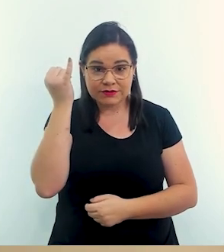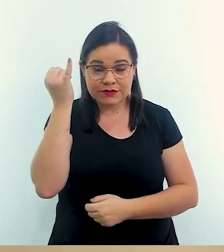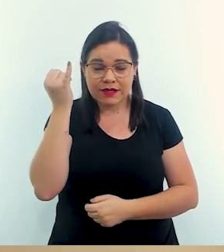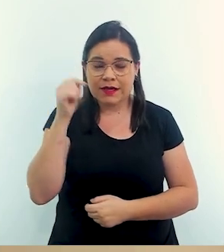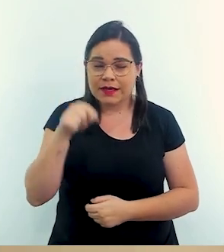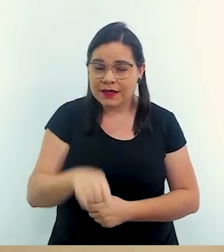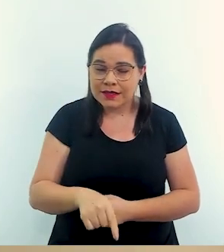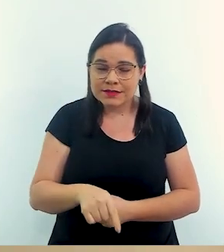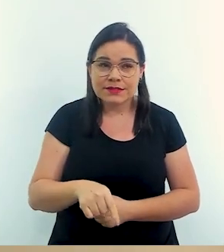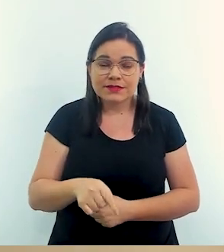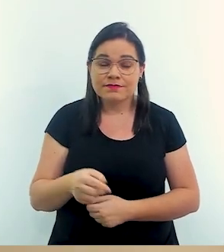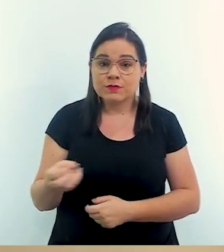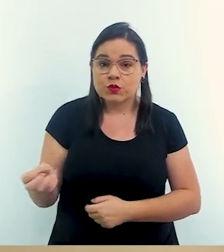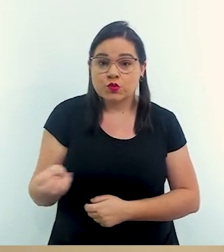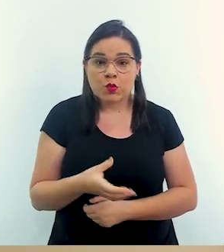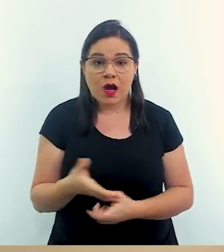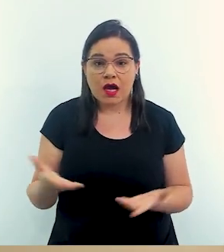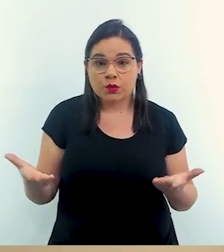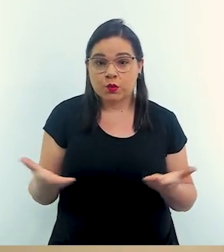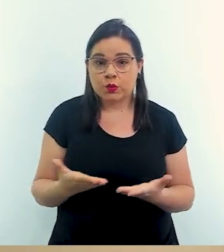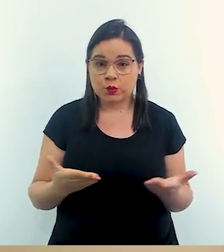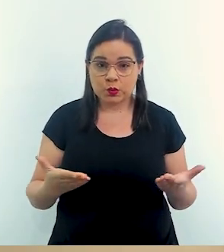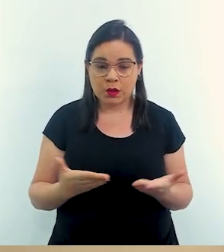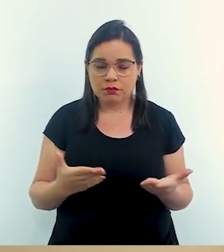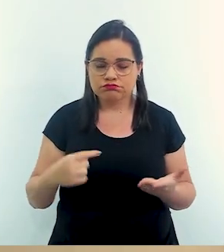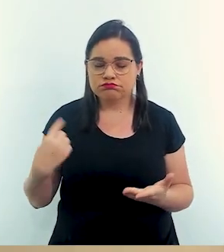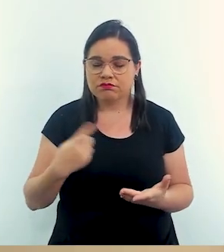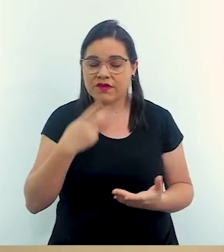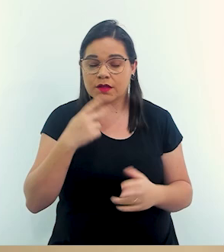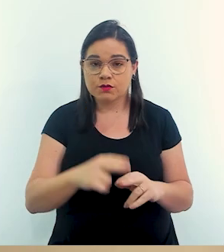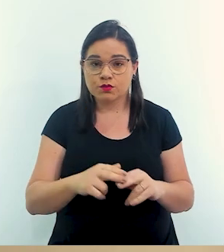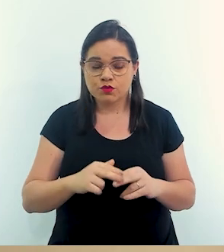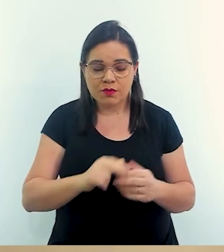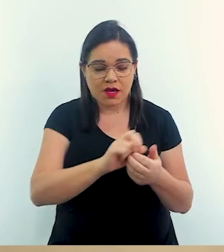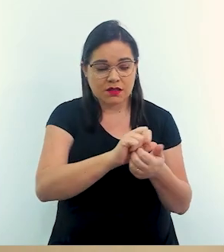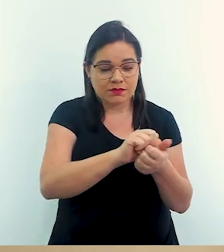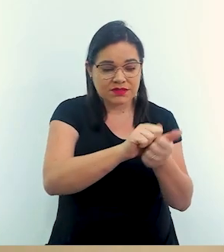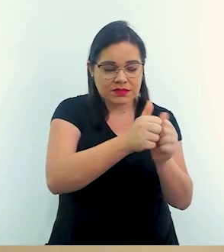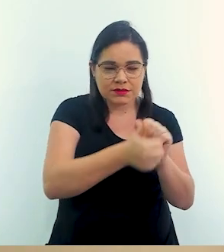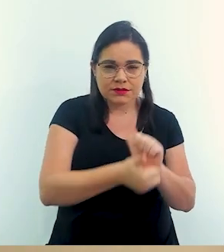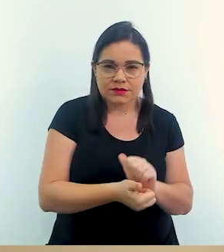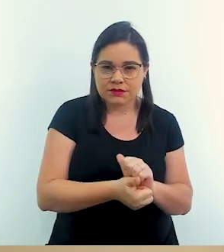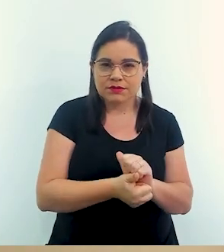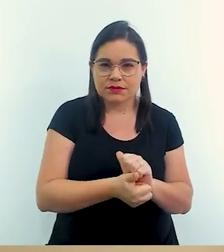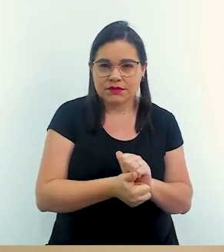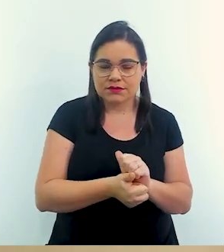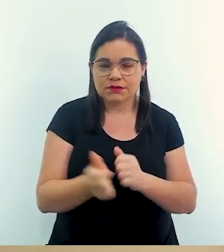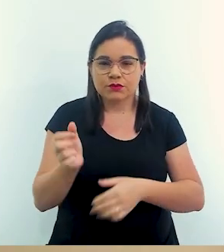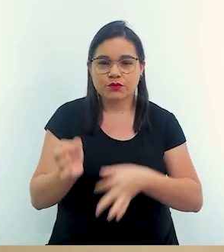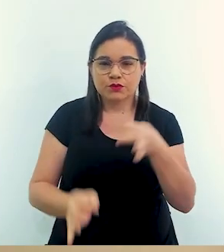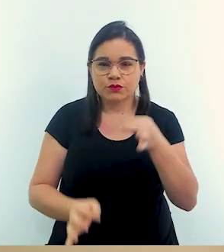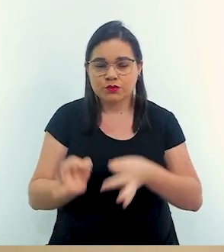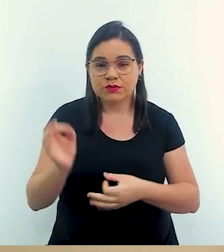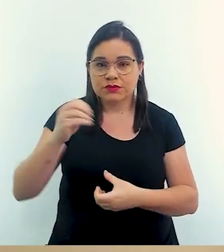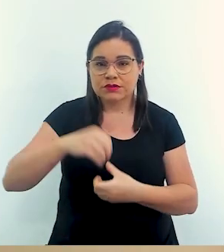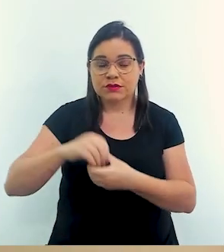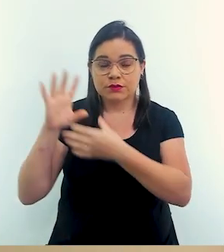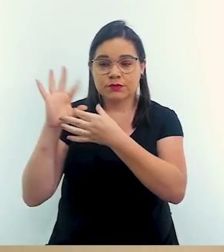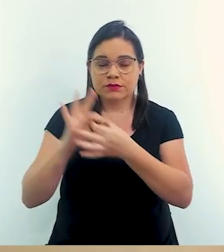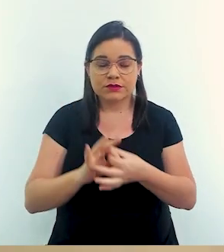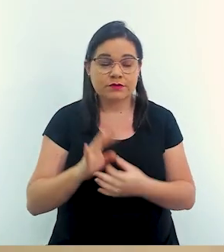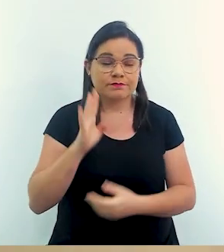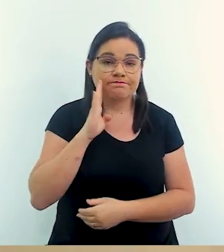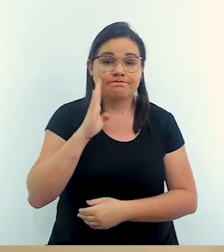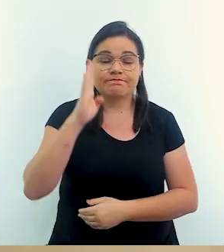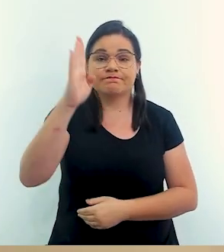sejam, mas é que essa é muito contemporânea. A gente vai falar de adaptação e transição justas dentro do contexto, principalmente,